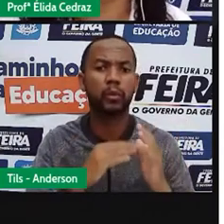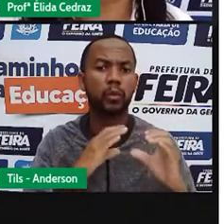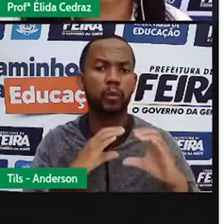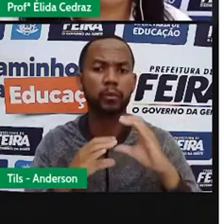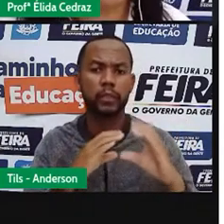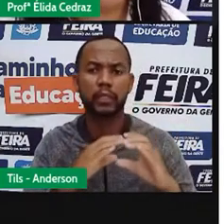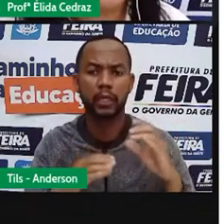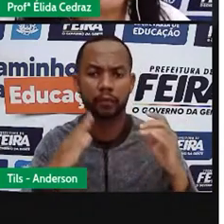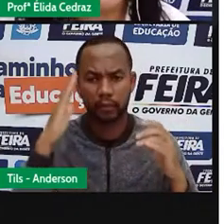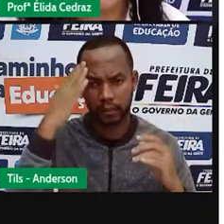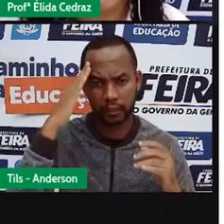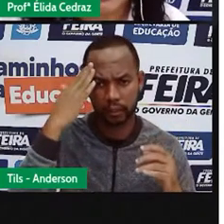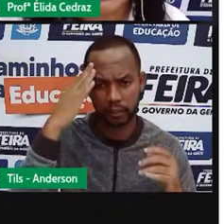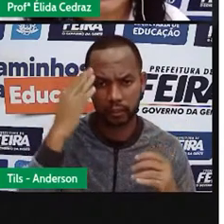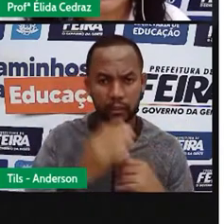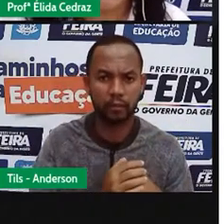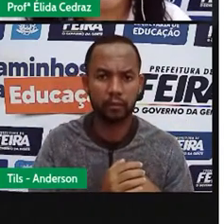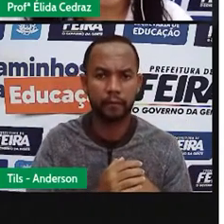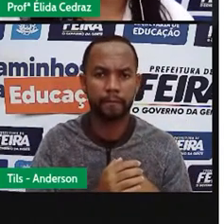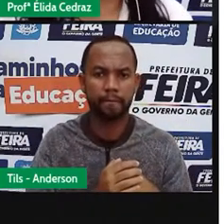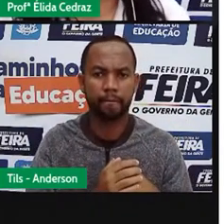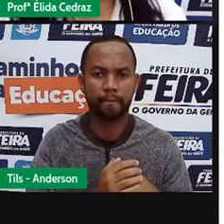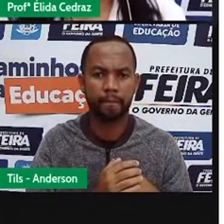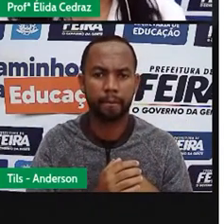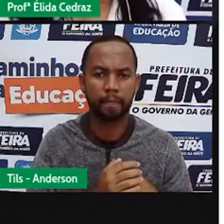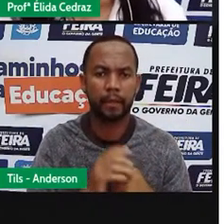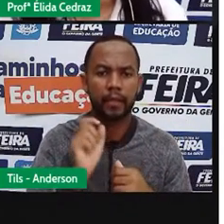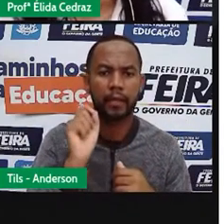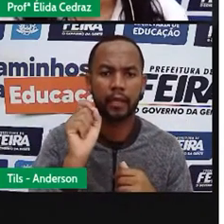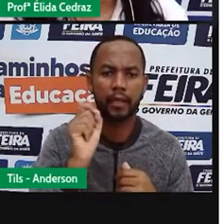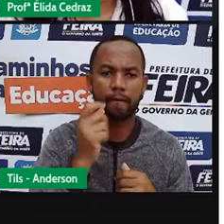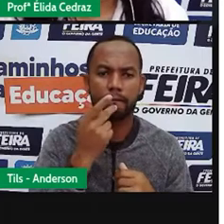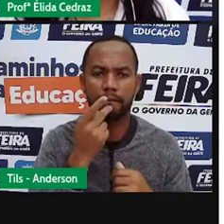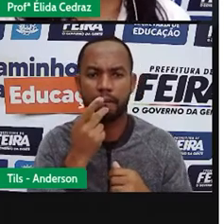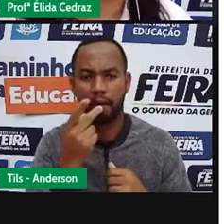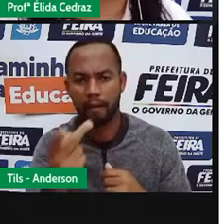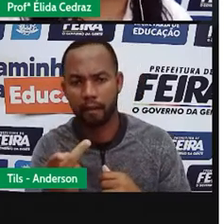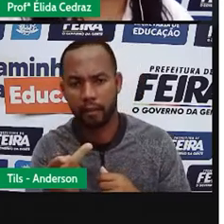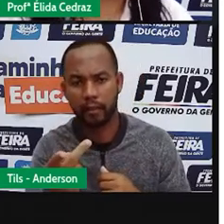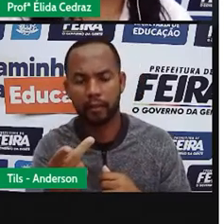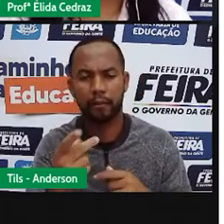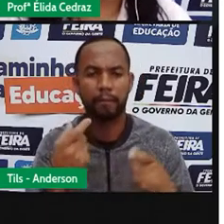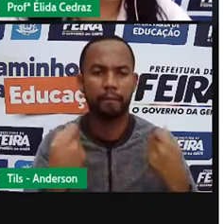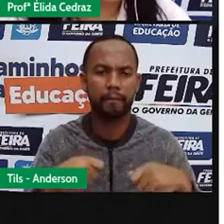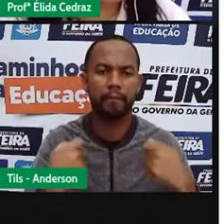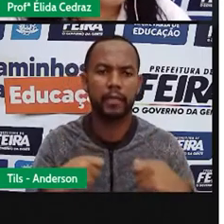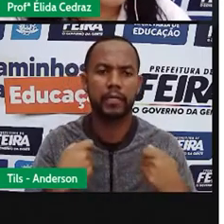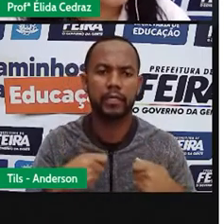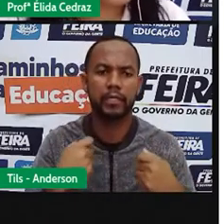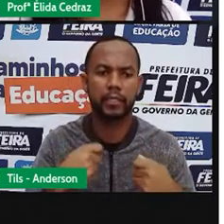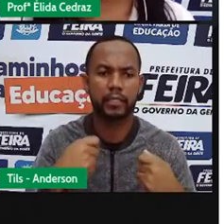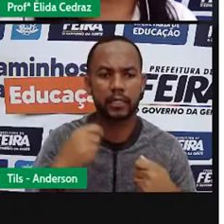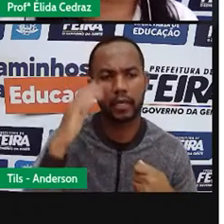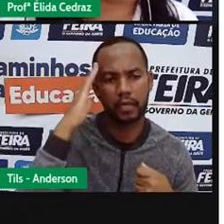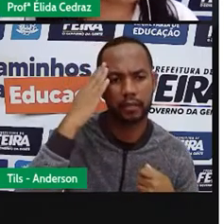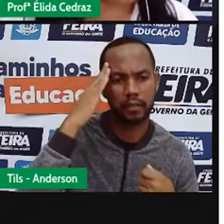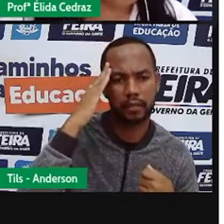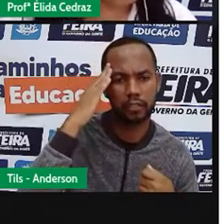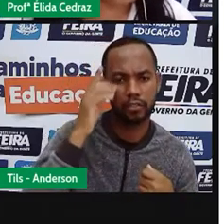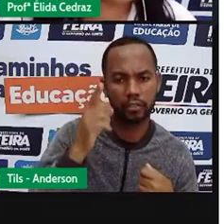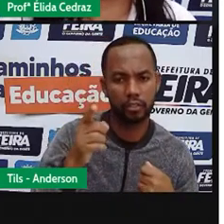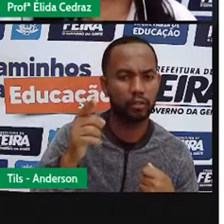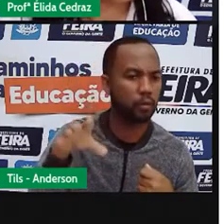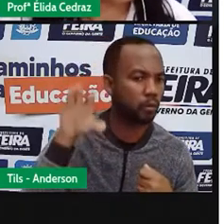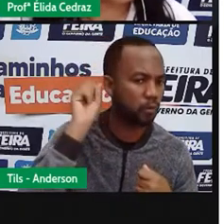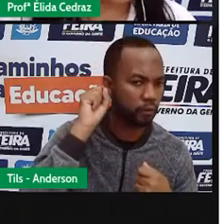Porque a comunicação é assim. Quem fala precisa ser entendido por quem